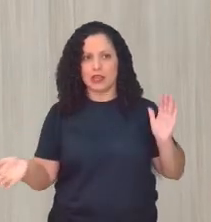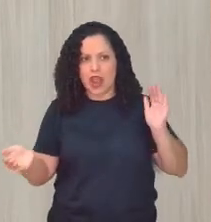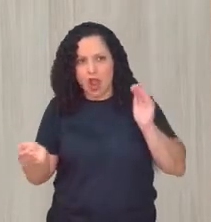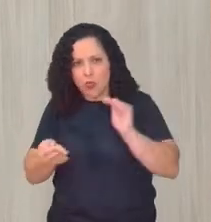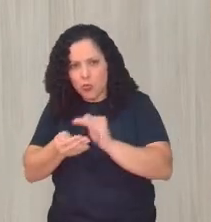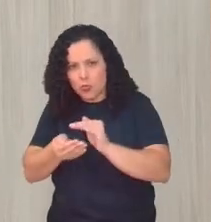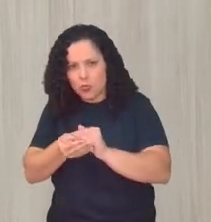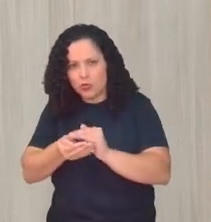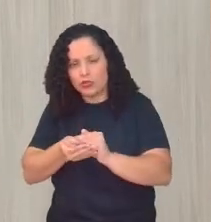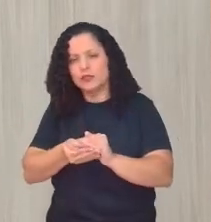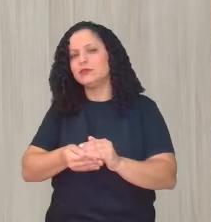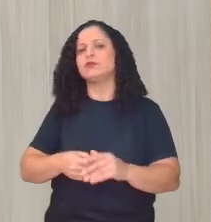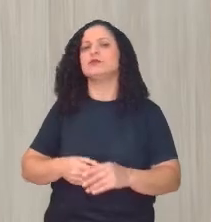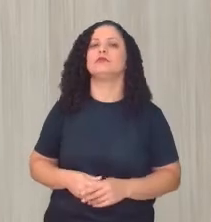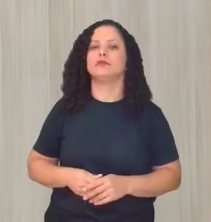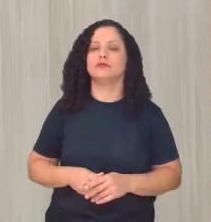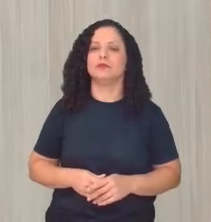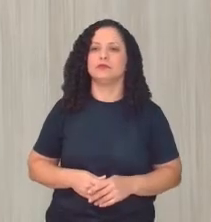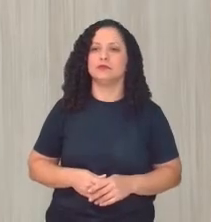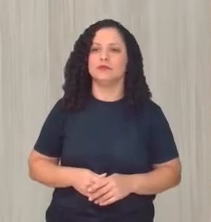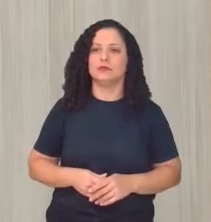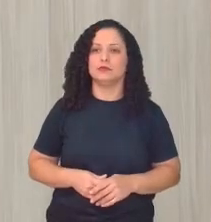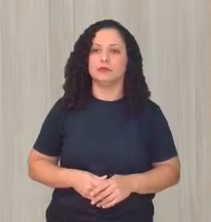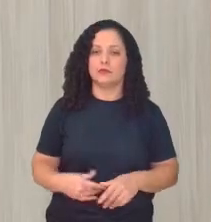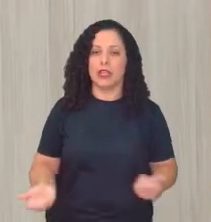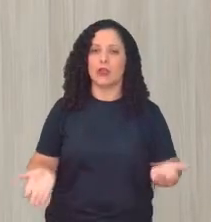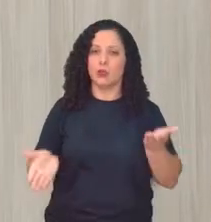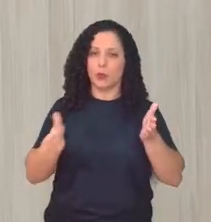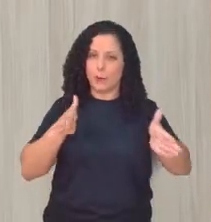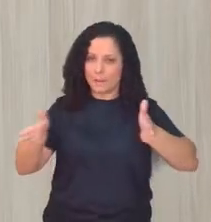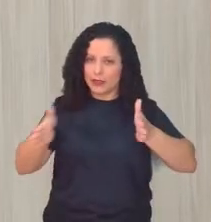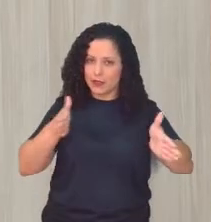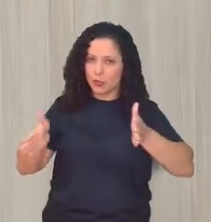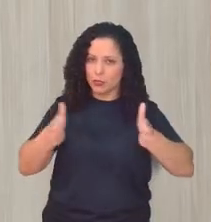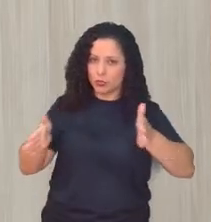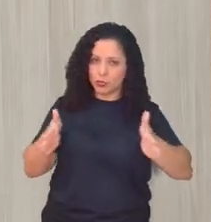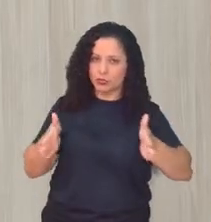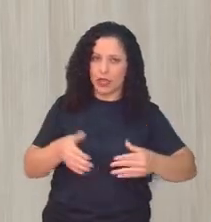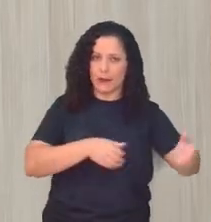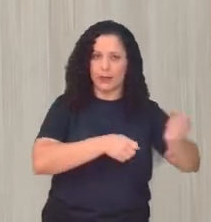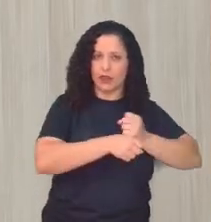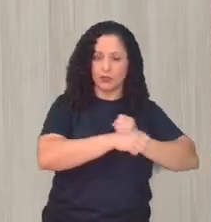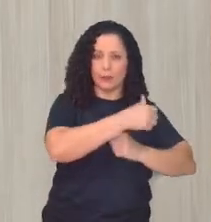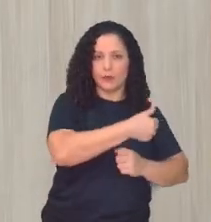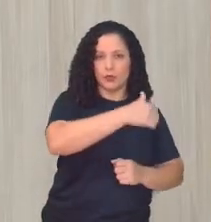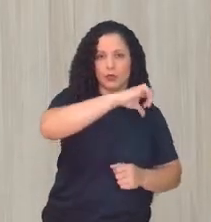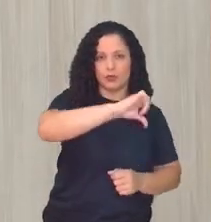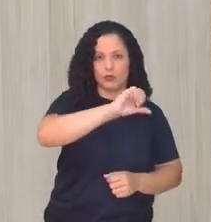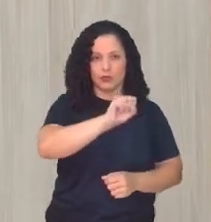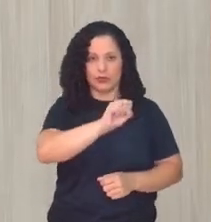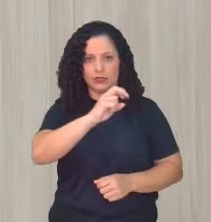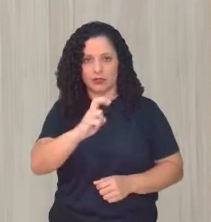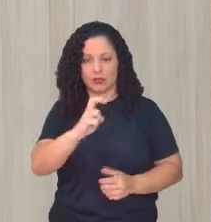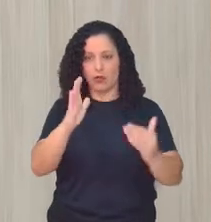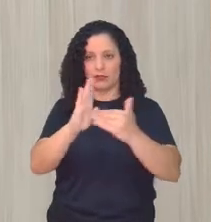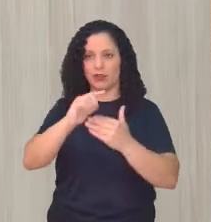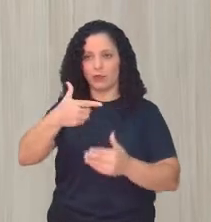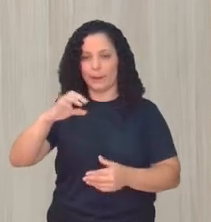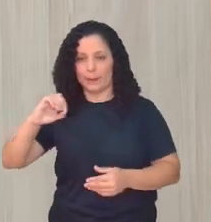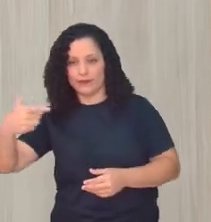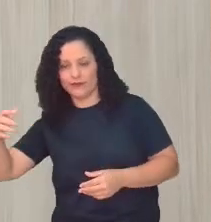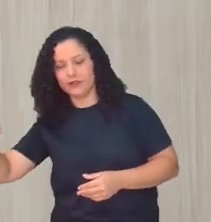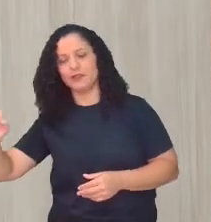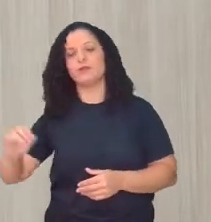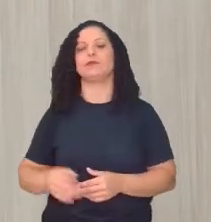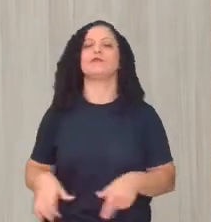Do período estudado. Beleza? Então, depois a gente tem a caatinga, né? Que tem um